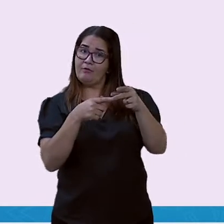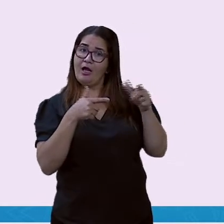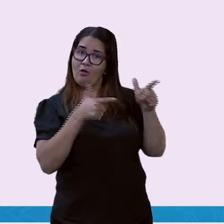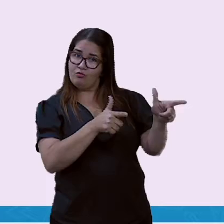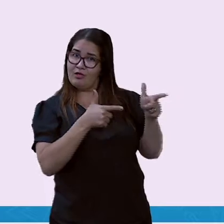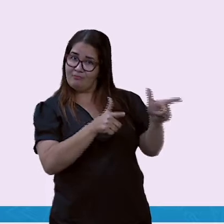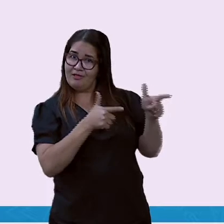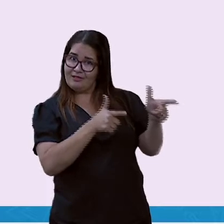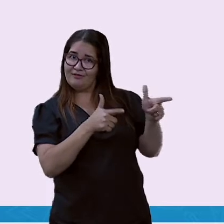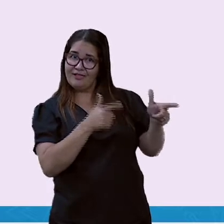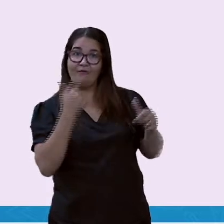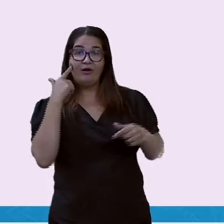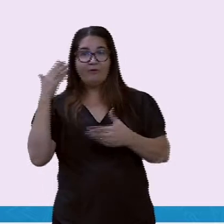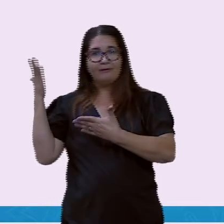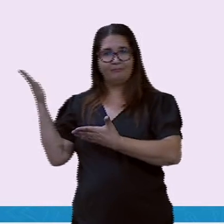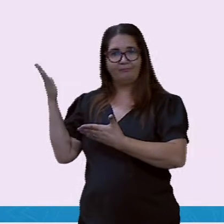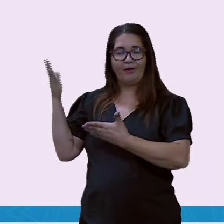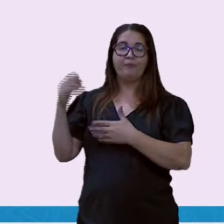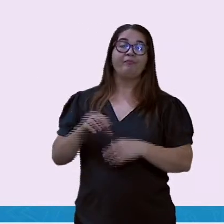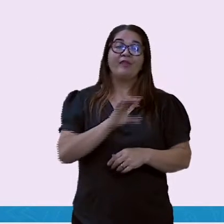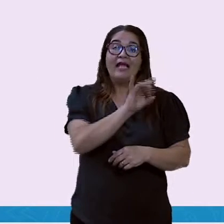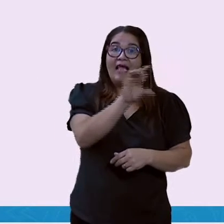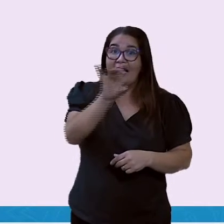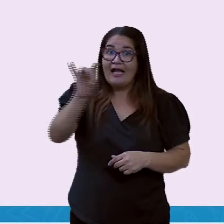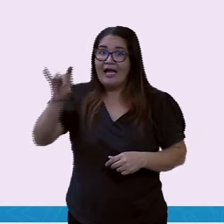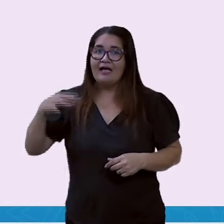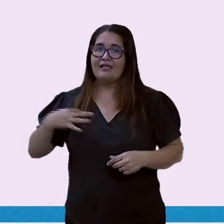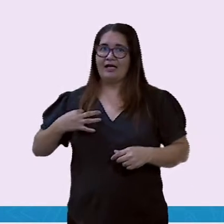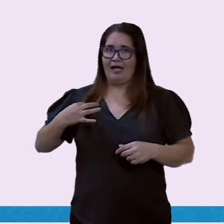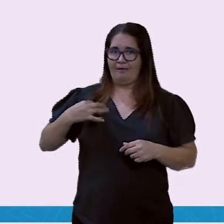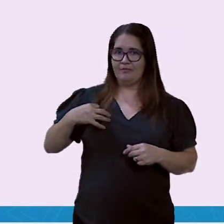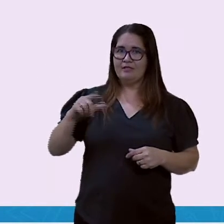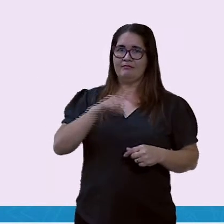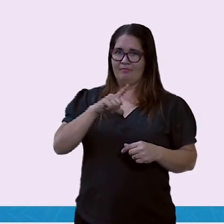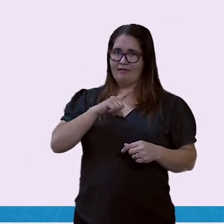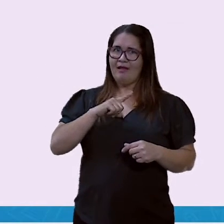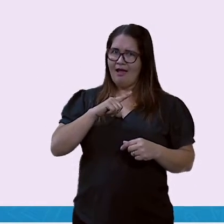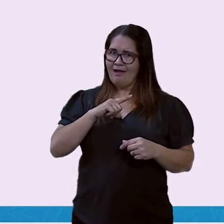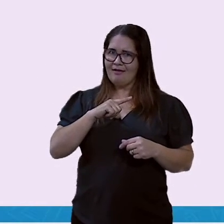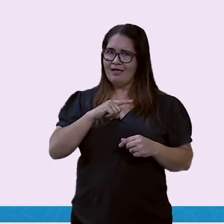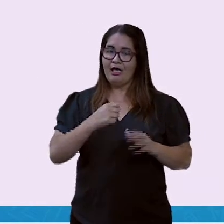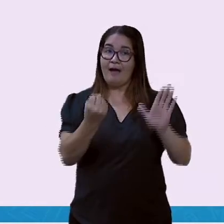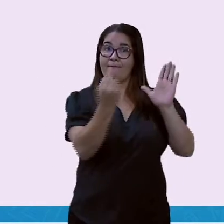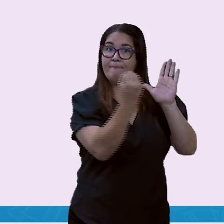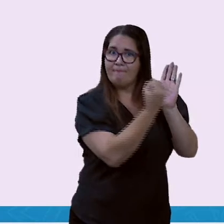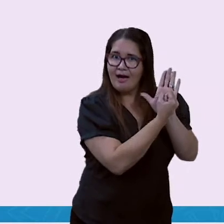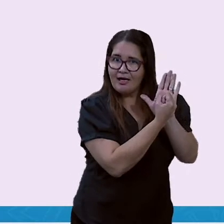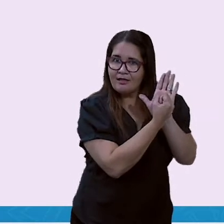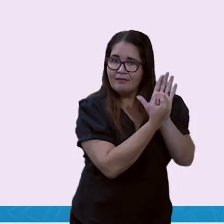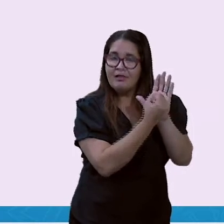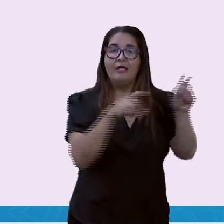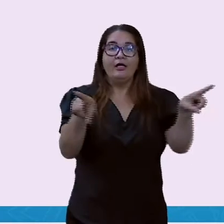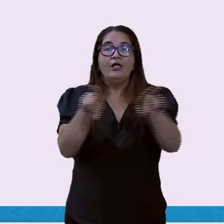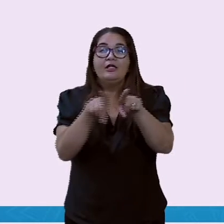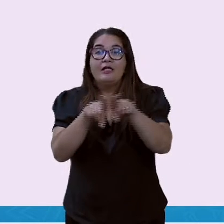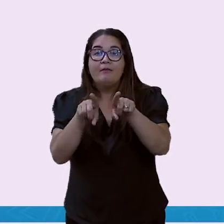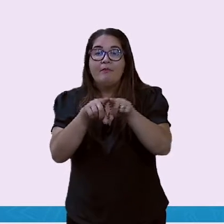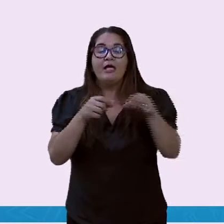seu escudo e também um apelido, que quase sempre está relacionado a cores